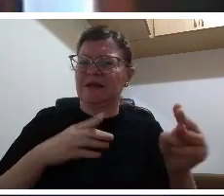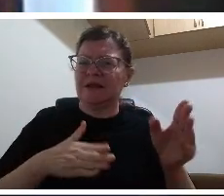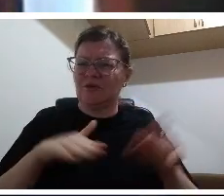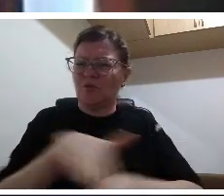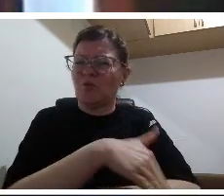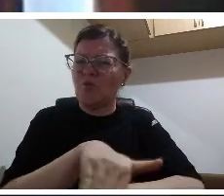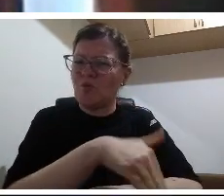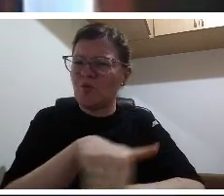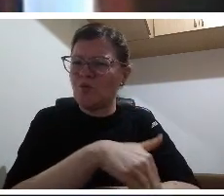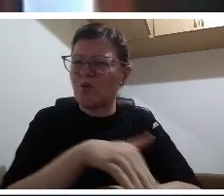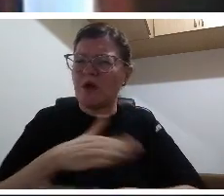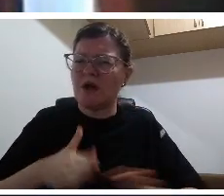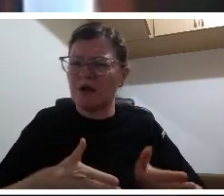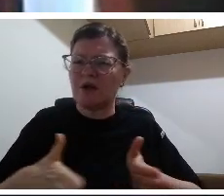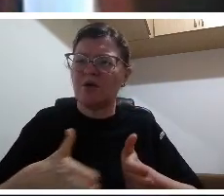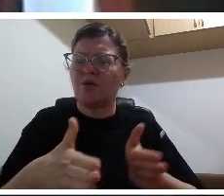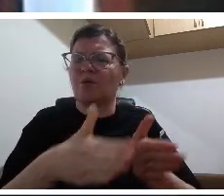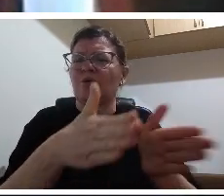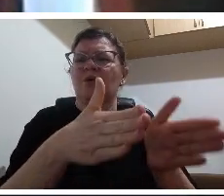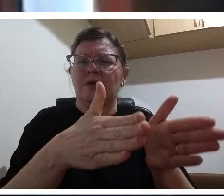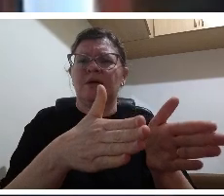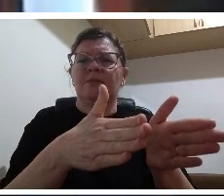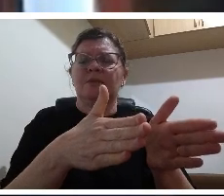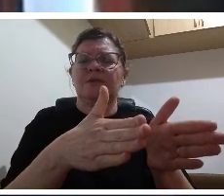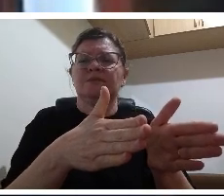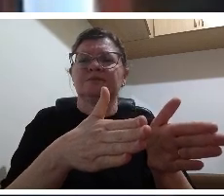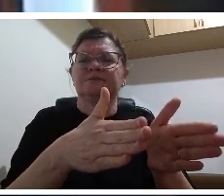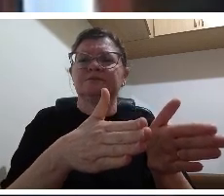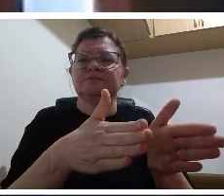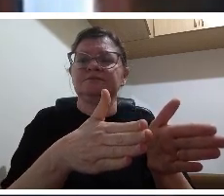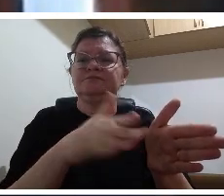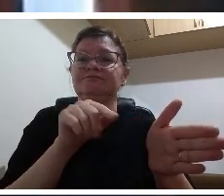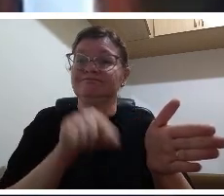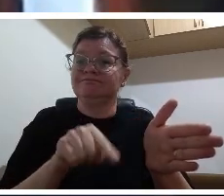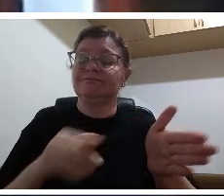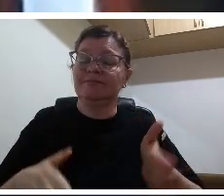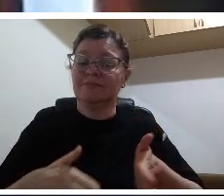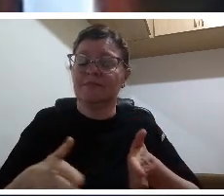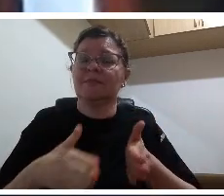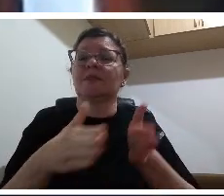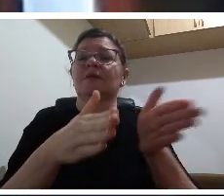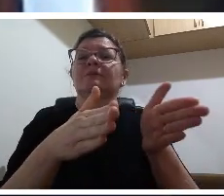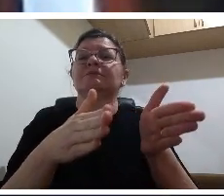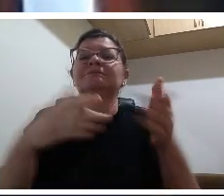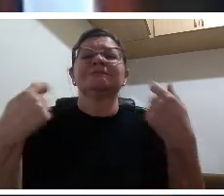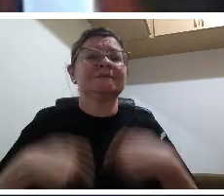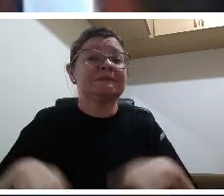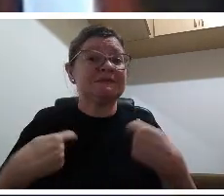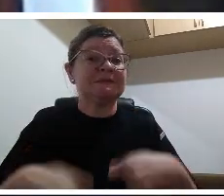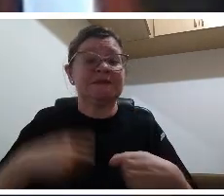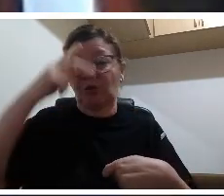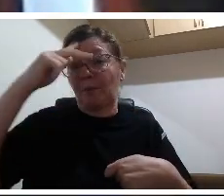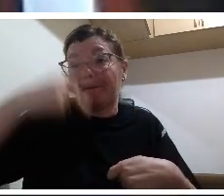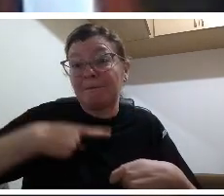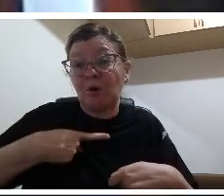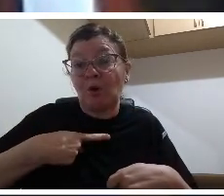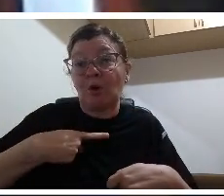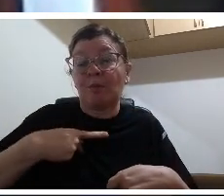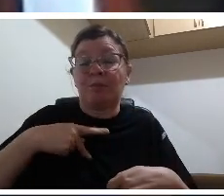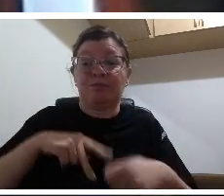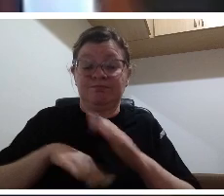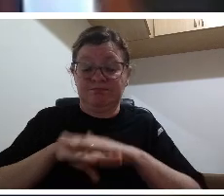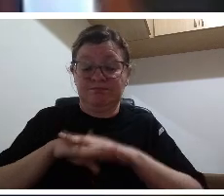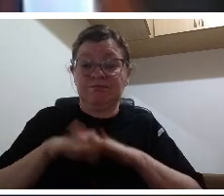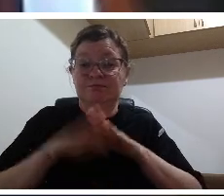de outra forma você faz o seu caminho então toda a reflexão sobre a pedagogia histórica crítica sobre as questões levantadas são